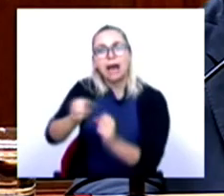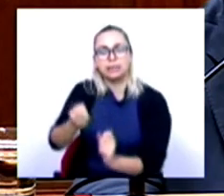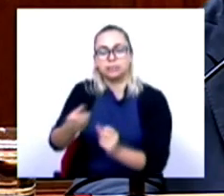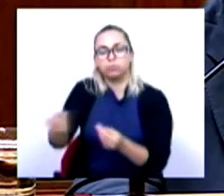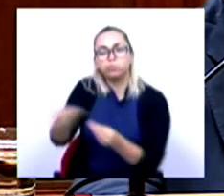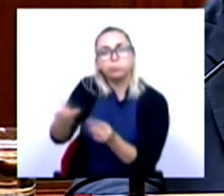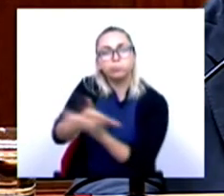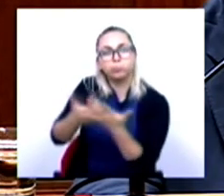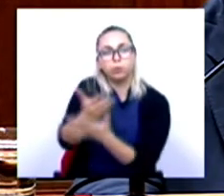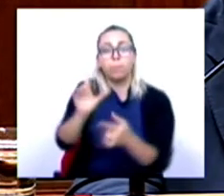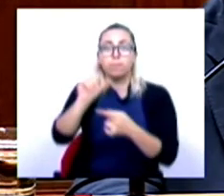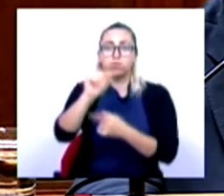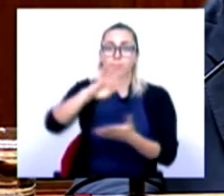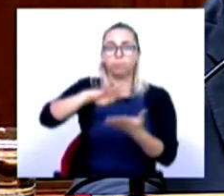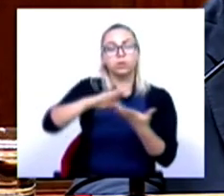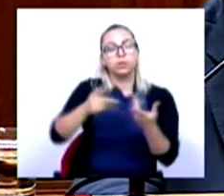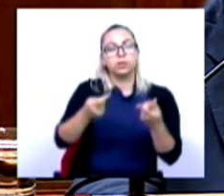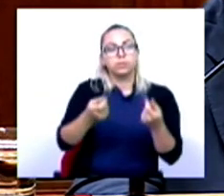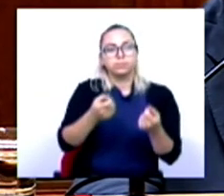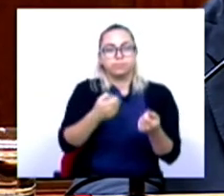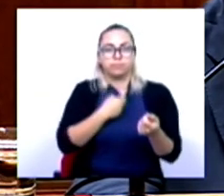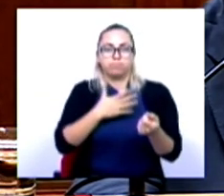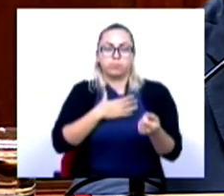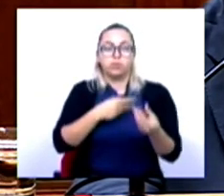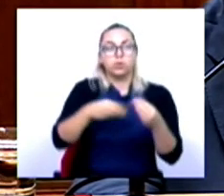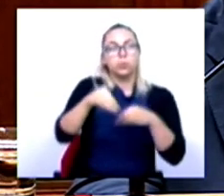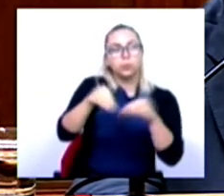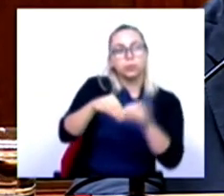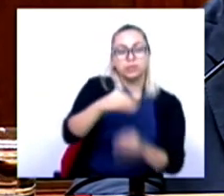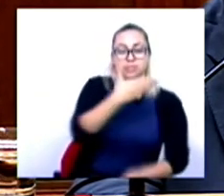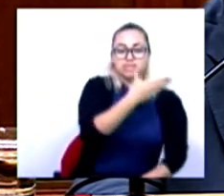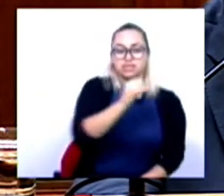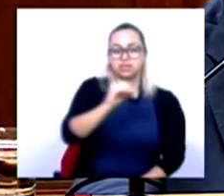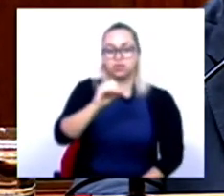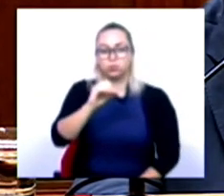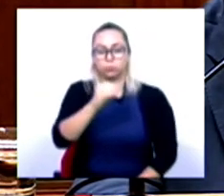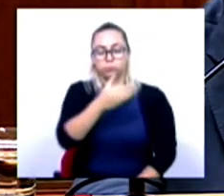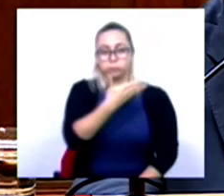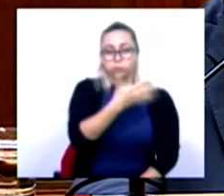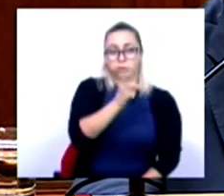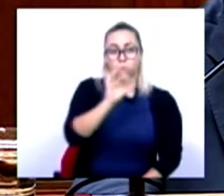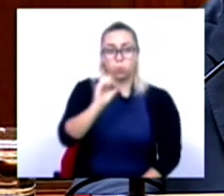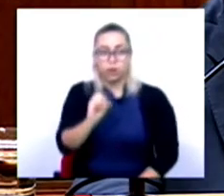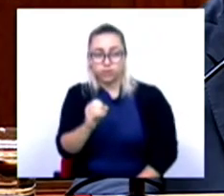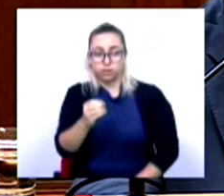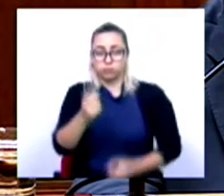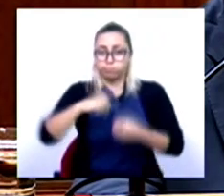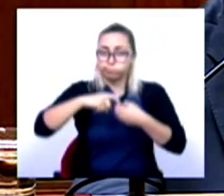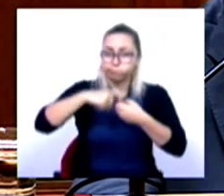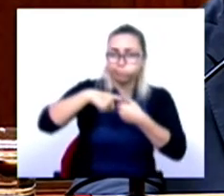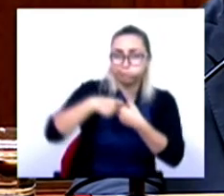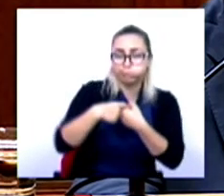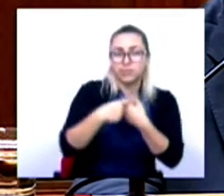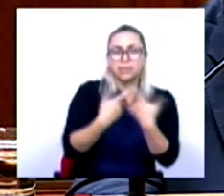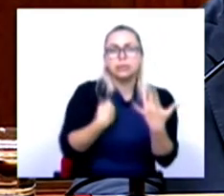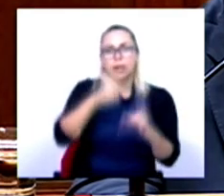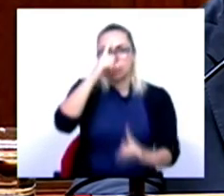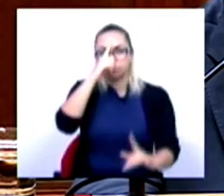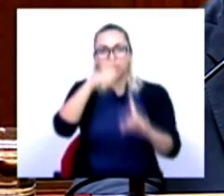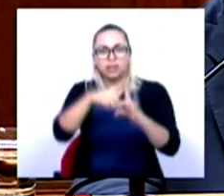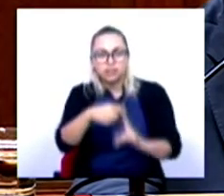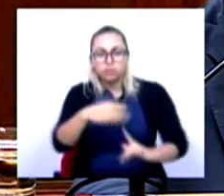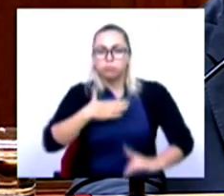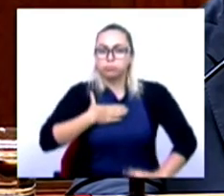das agendas mobilizadoras. Dos 140 consórcios que apareceram, sabe qual foi a intenção de investimento